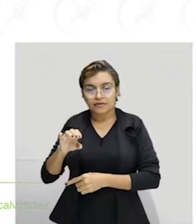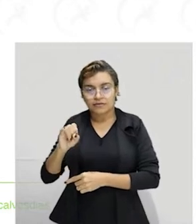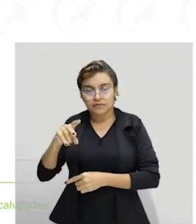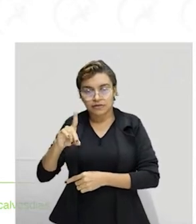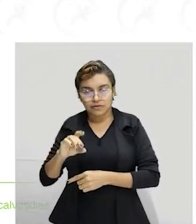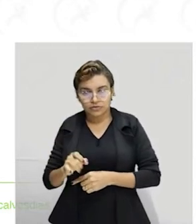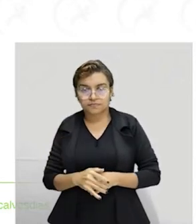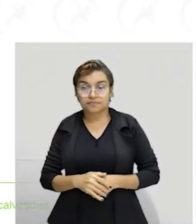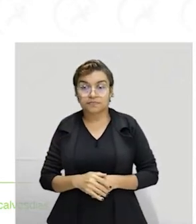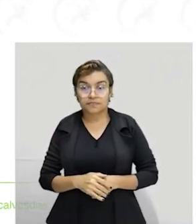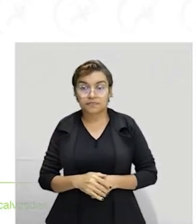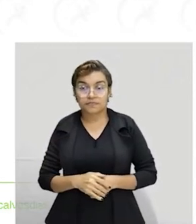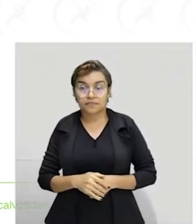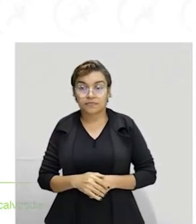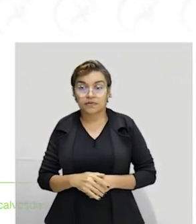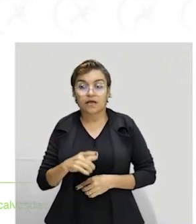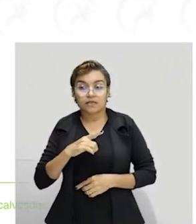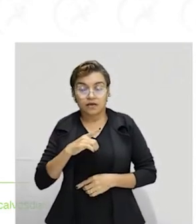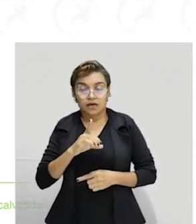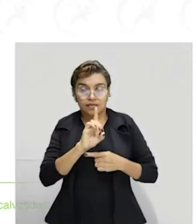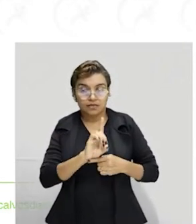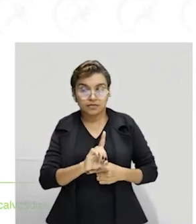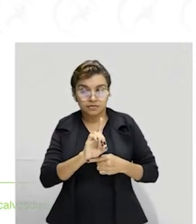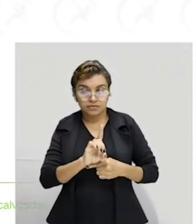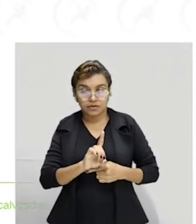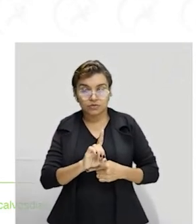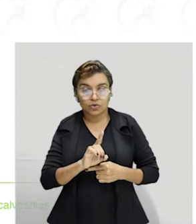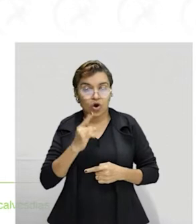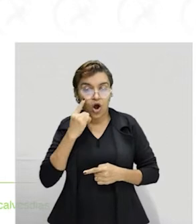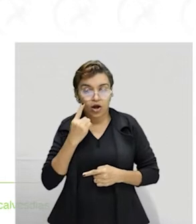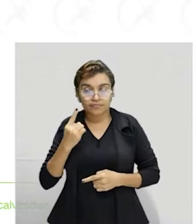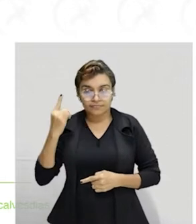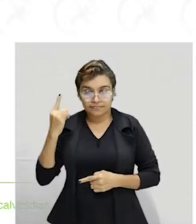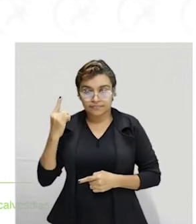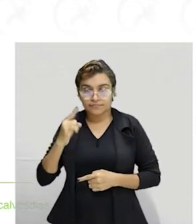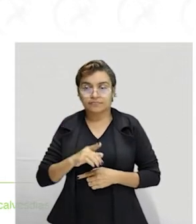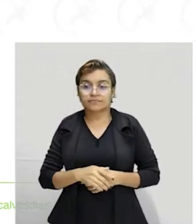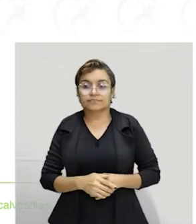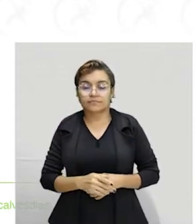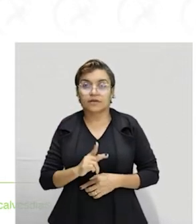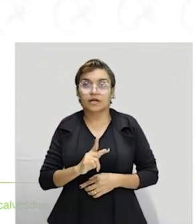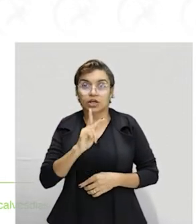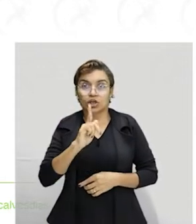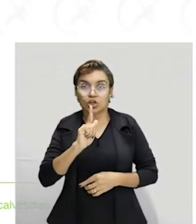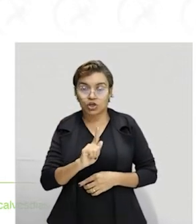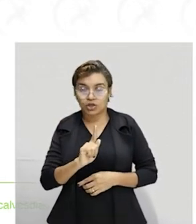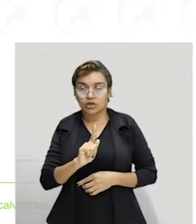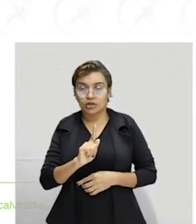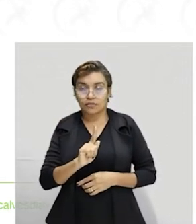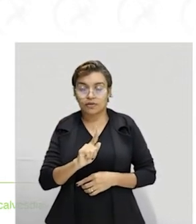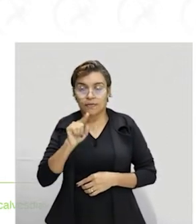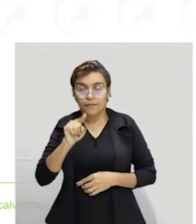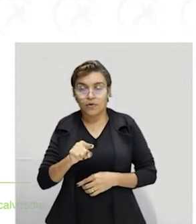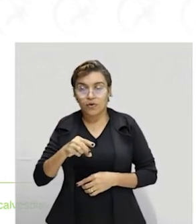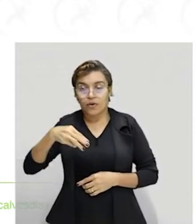A unidade de medida da densidade no sistema internacional de unidades é o quilograma por metro